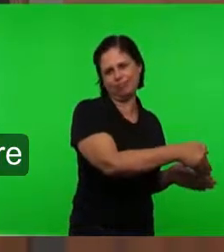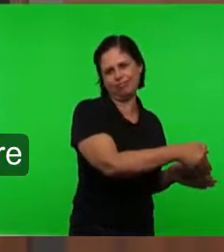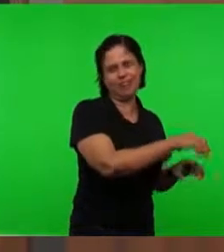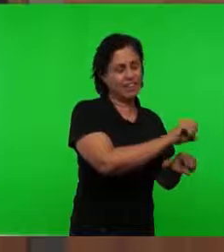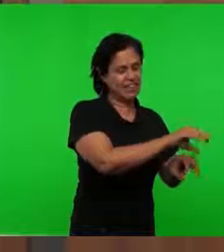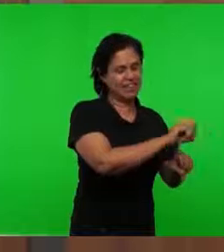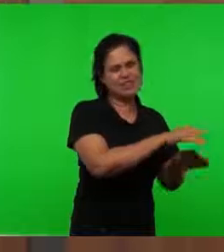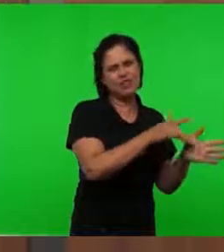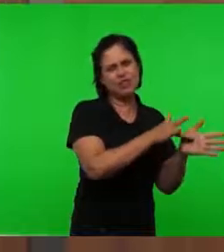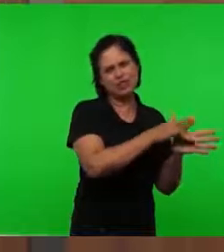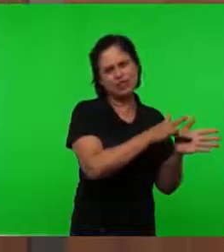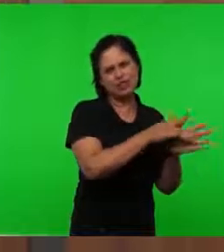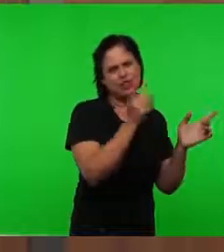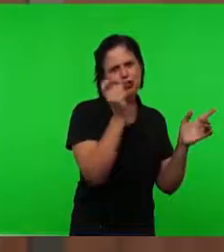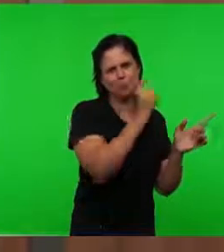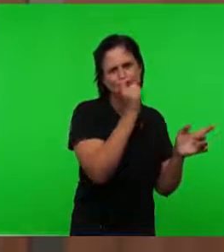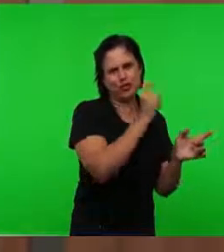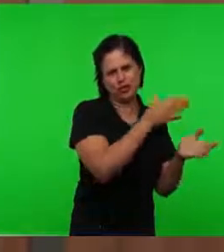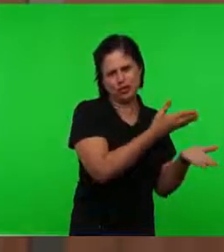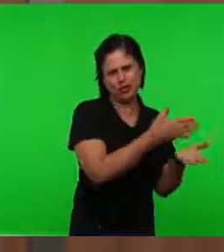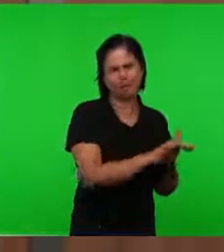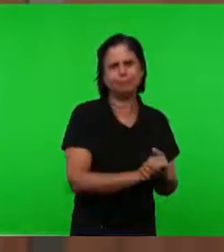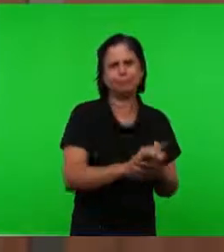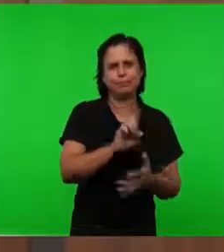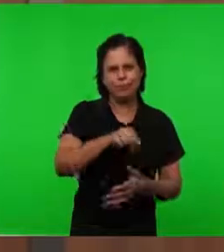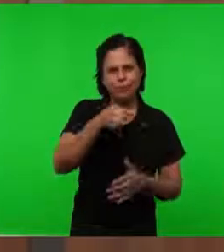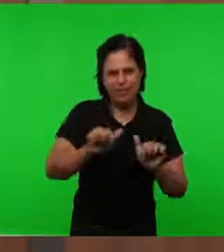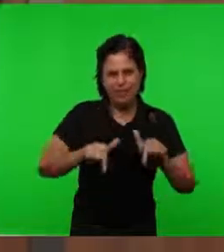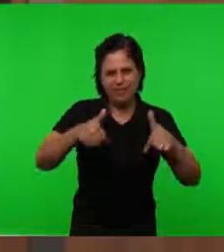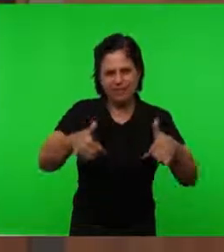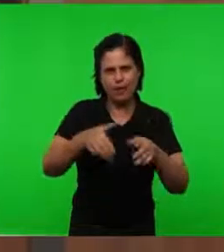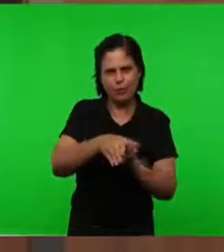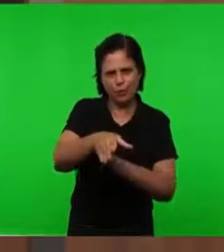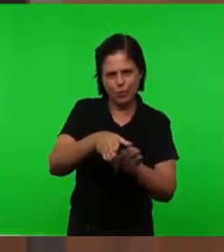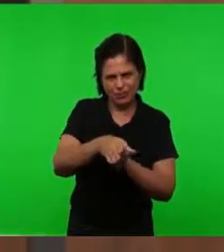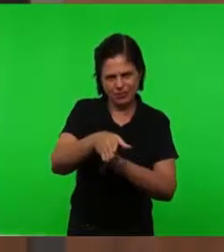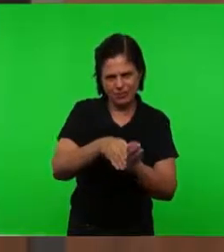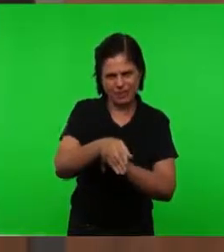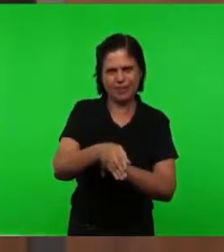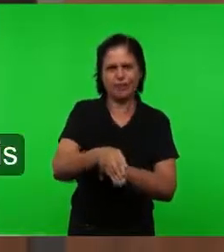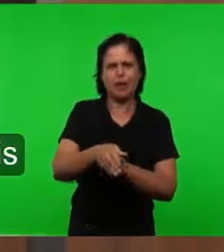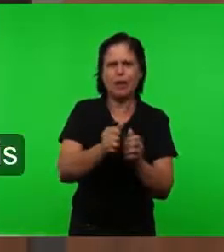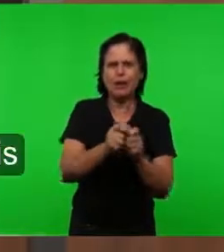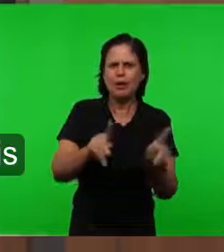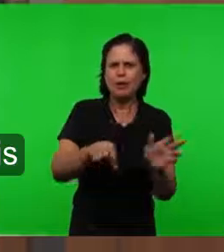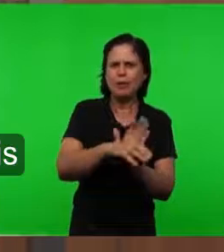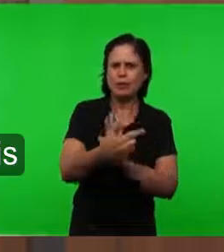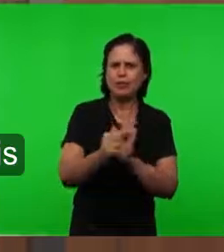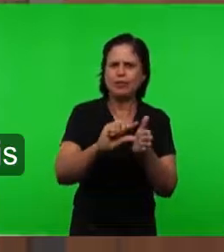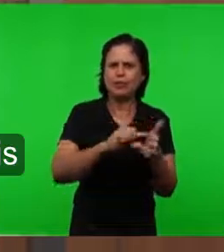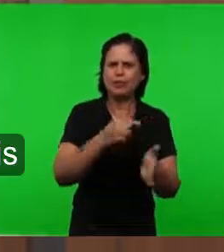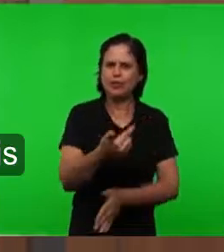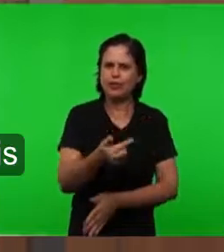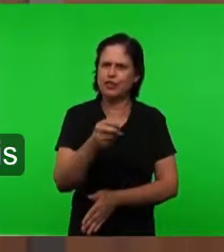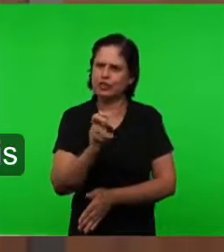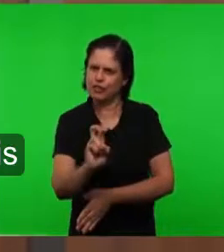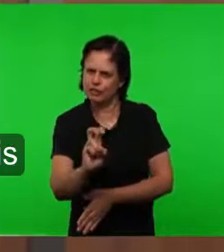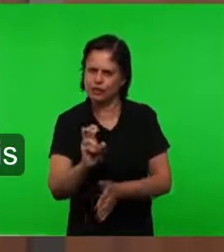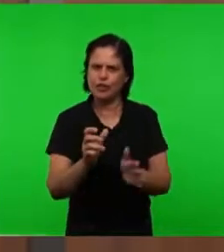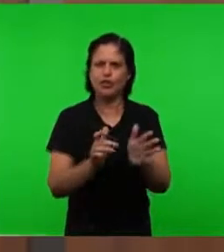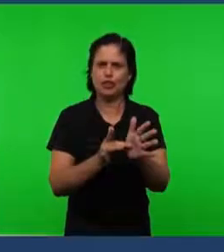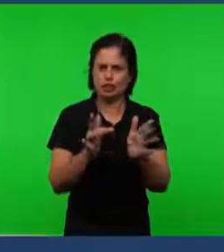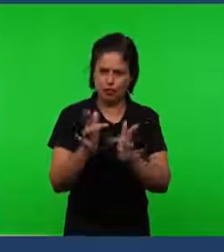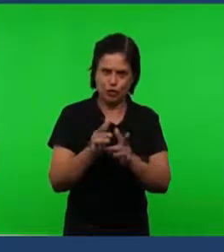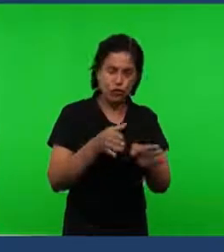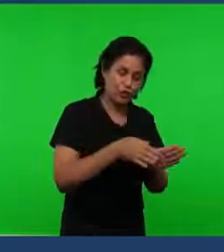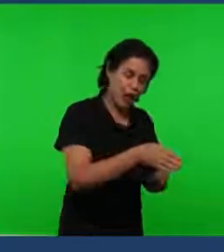Mentirosos O Espírito de Conselho Em Apocalipse capítulo dois Verso vinte e cinco Quando o senhor Aconselha Aos